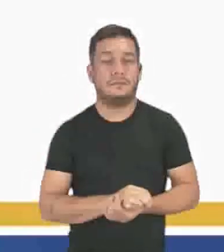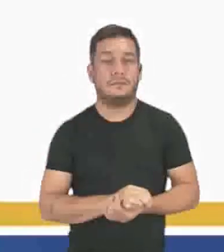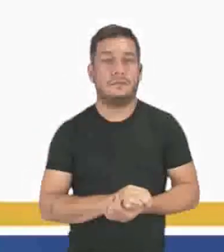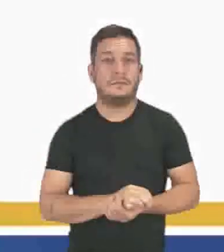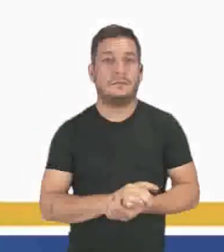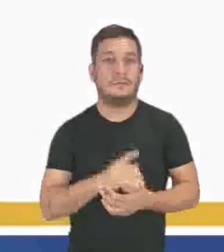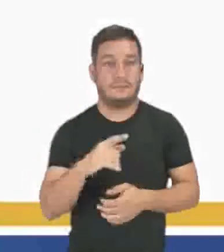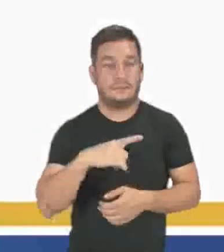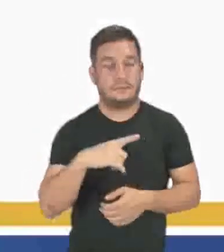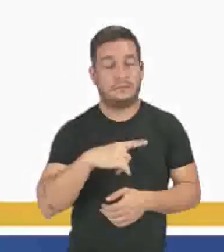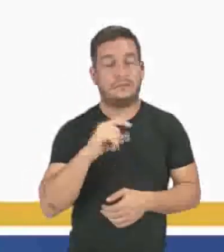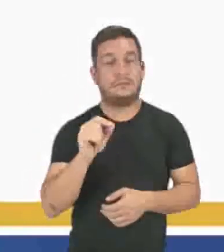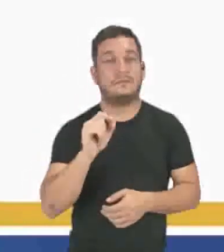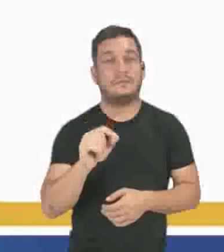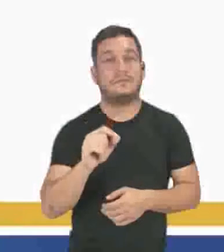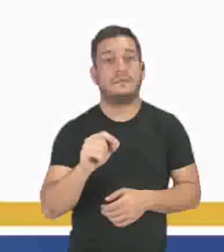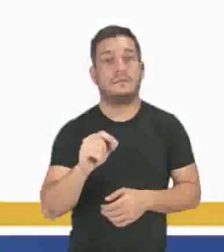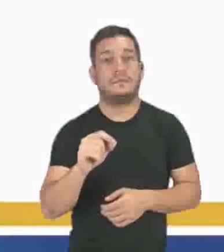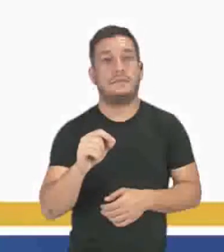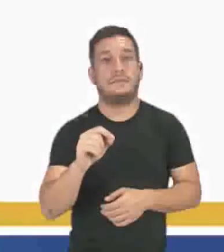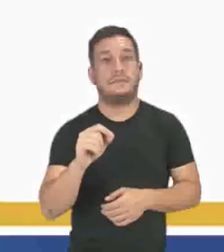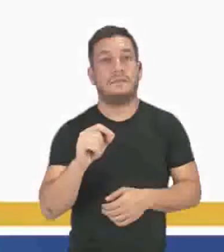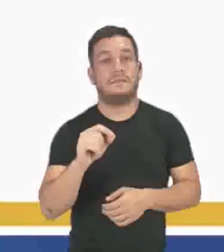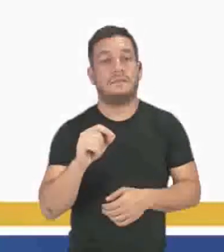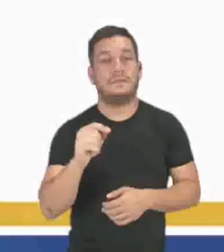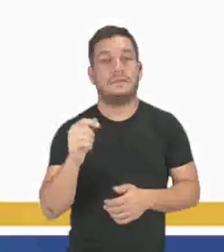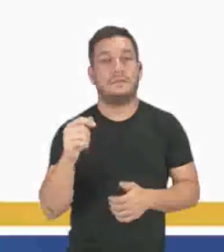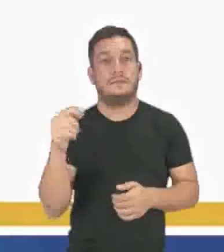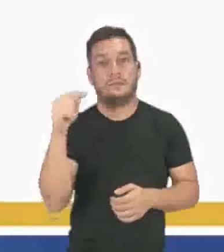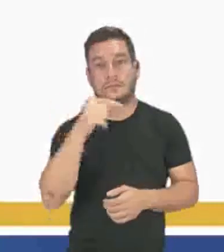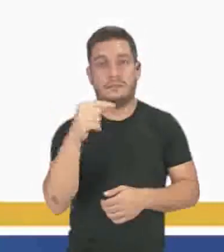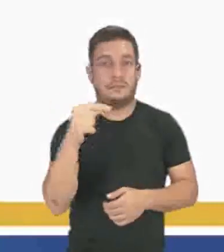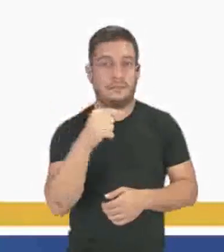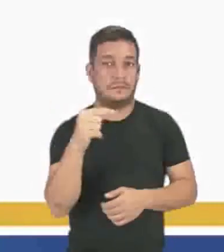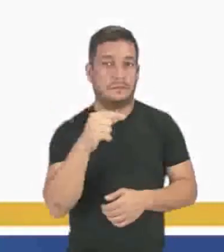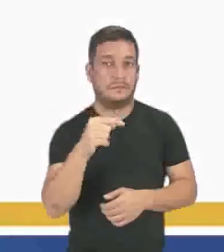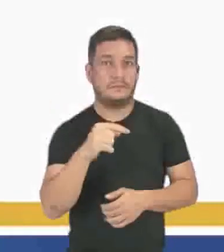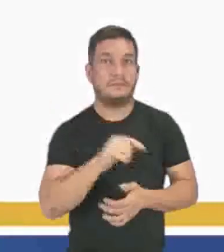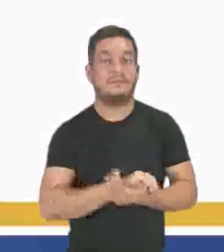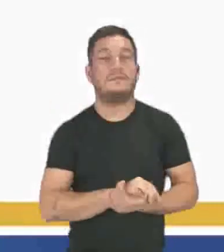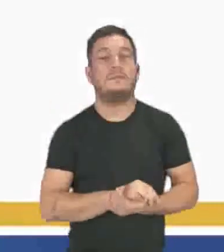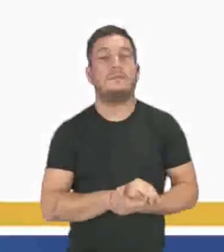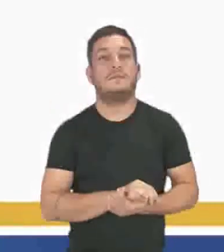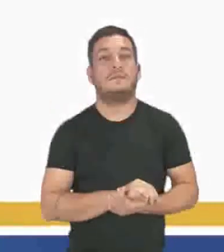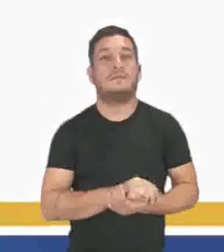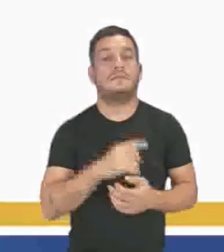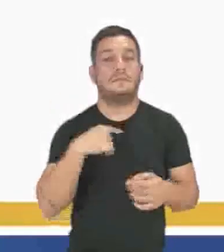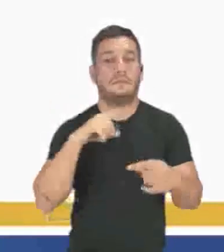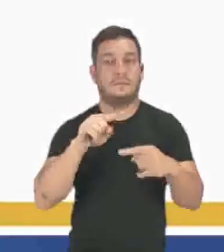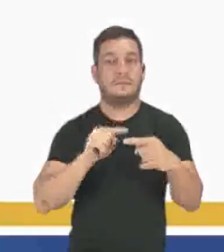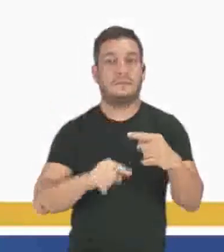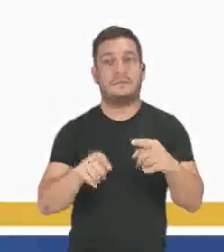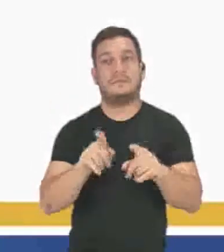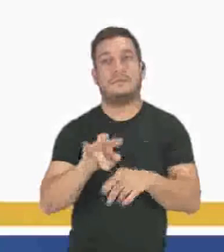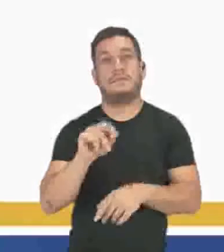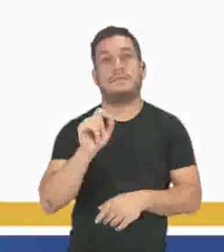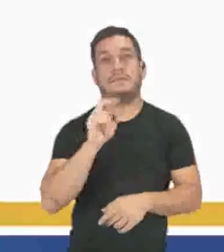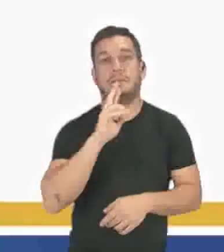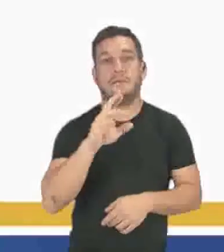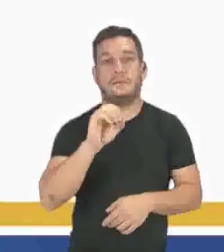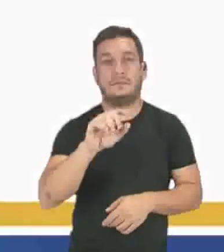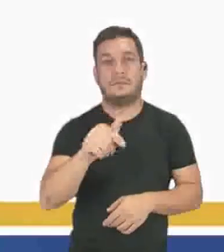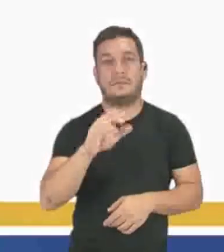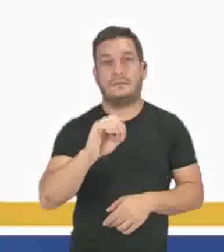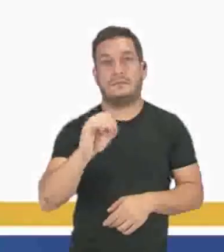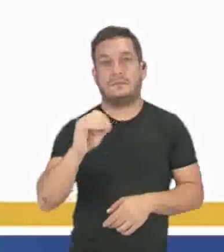E aí, aqui, nós vamos ter a subtração e a divisão vai dar 0